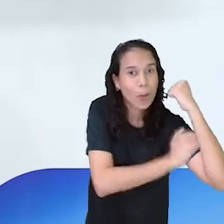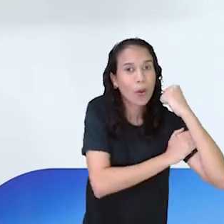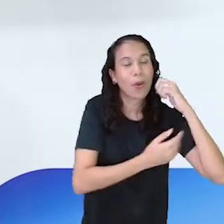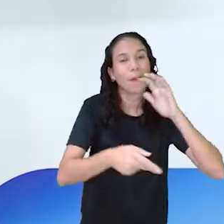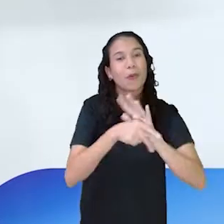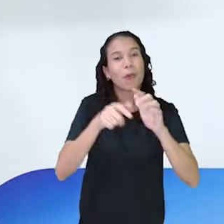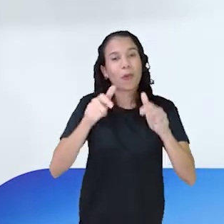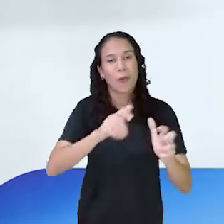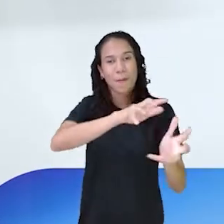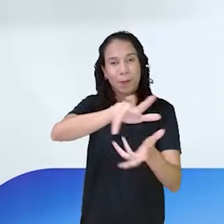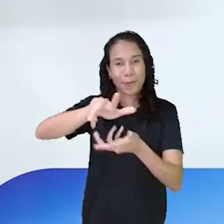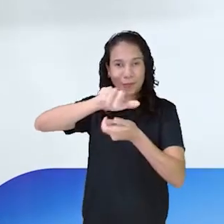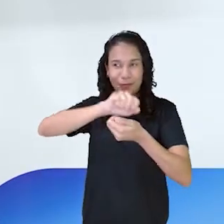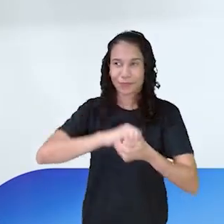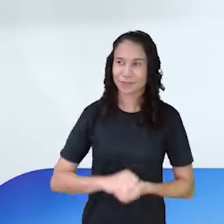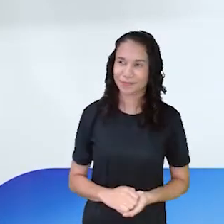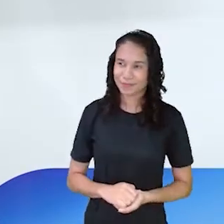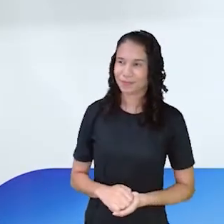o seu lugar no mundo.